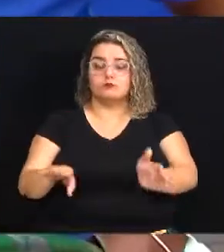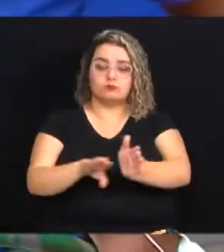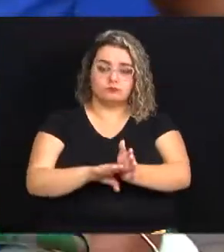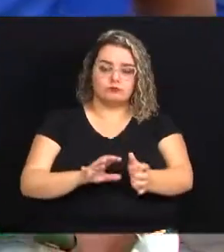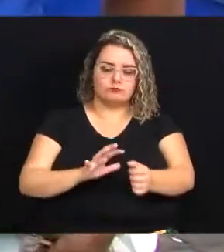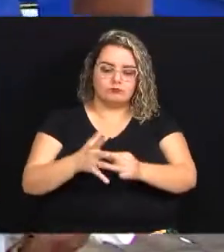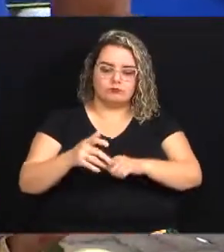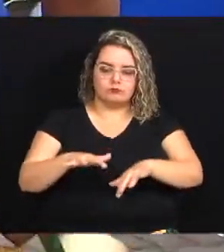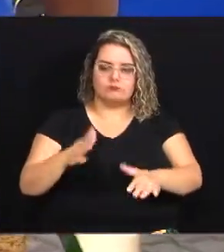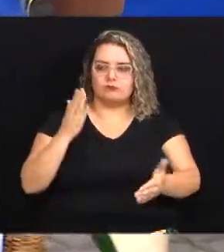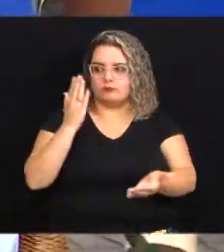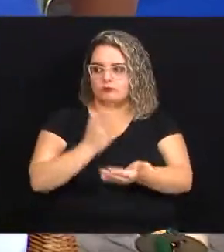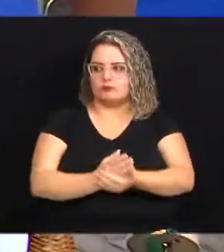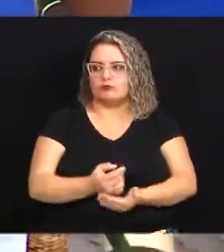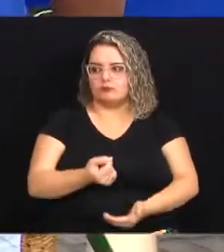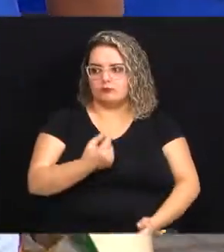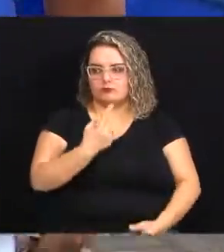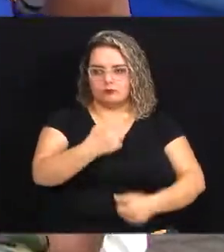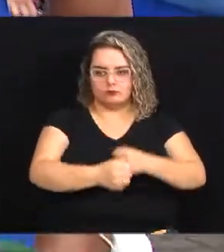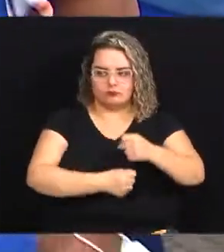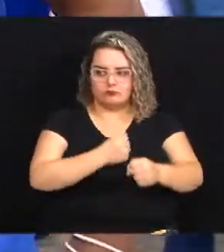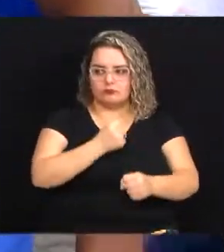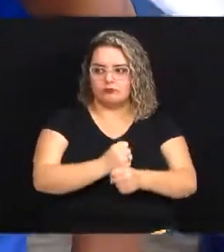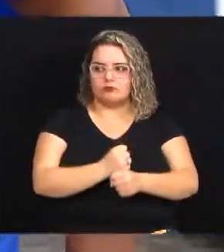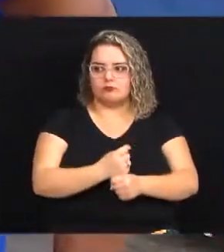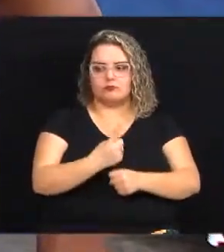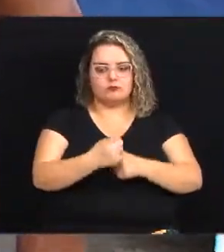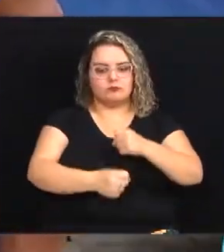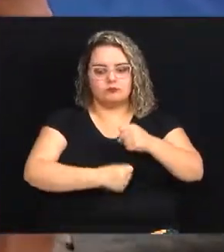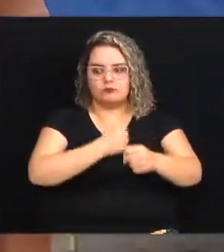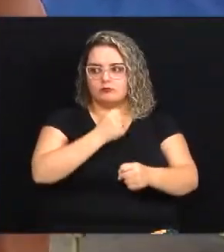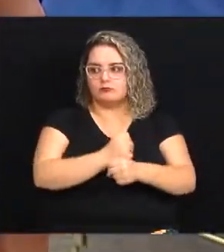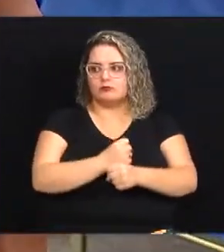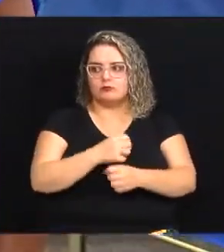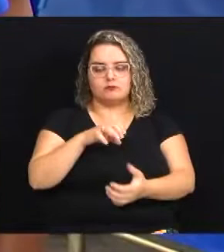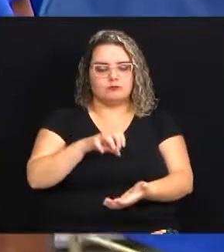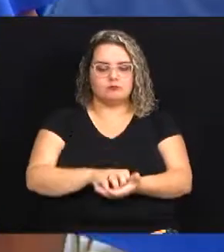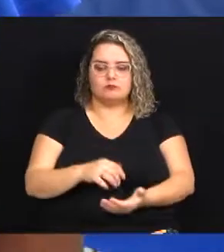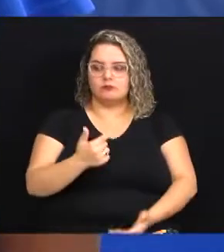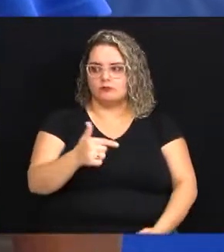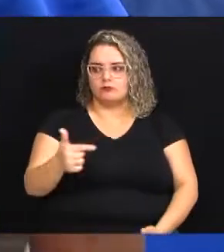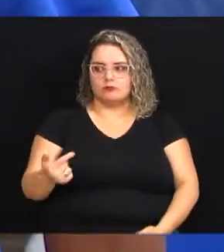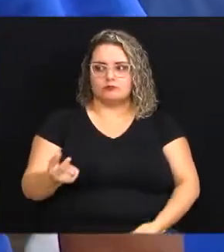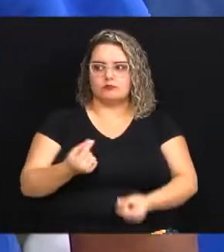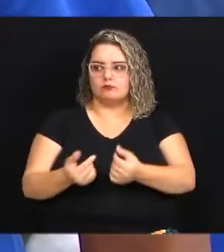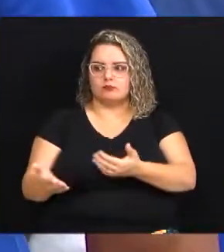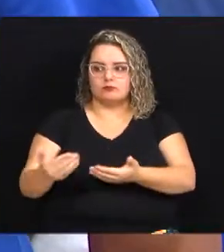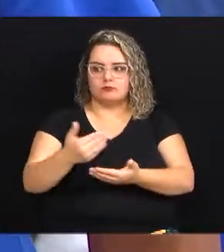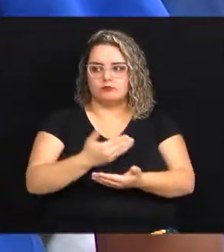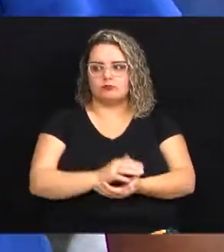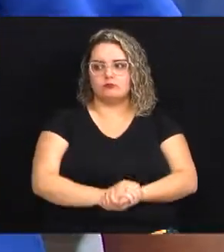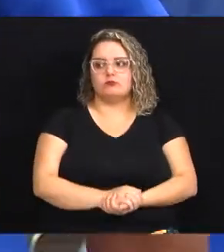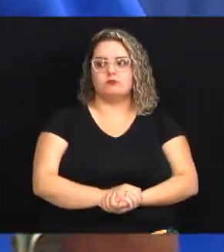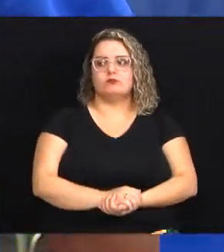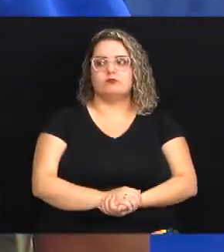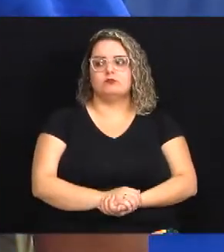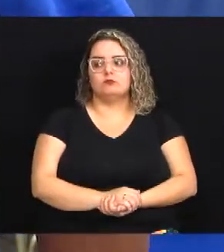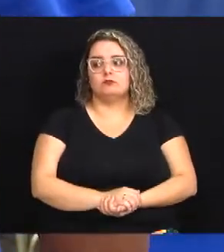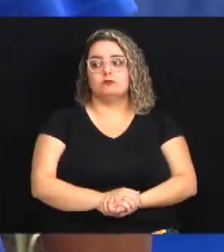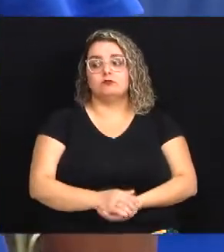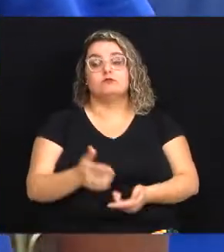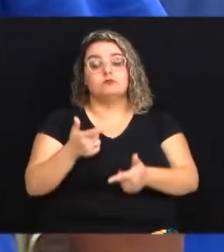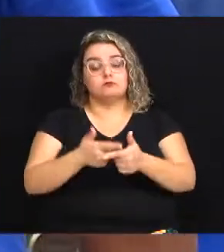pandemia a gente tivemos que parar acho que quase um ano né então nesse um ano a ONG não tinha arrecadação então passou muitas